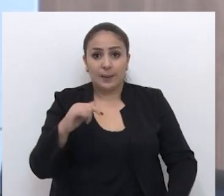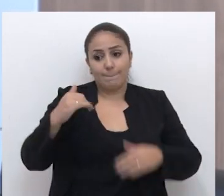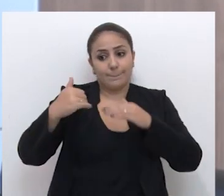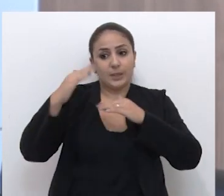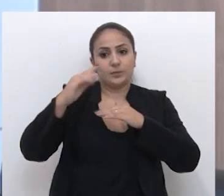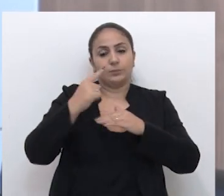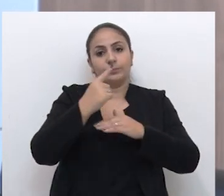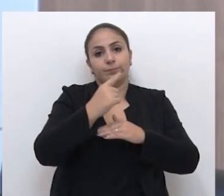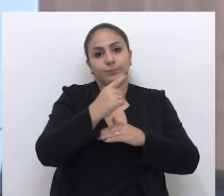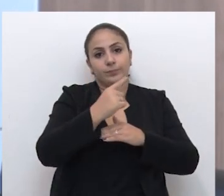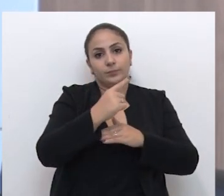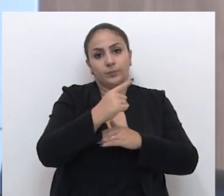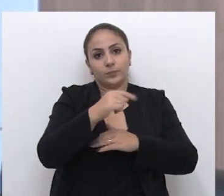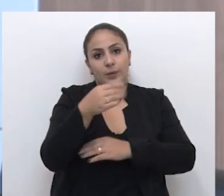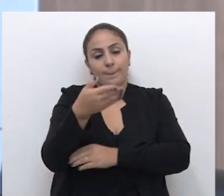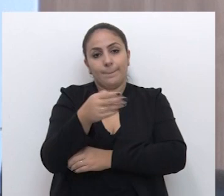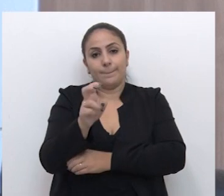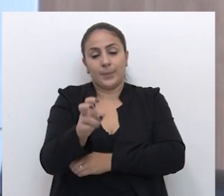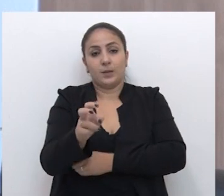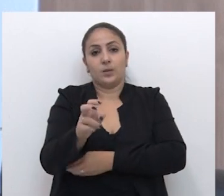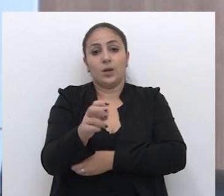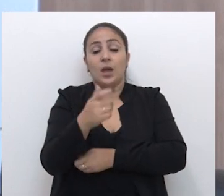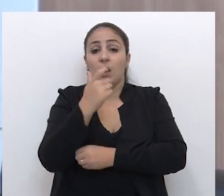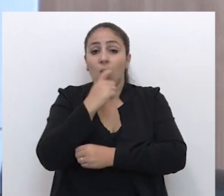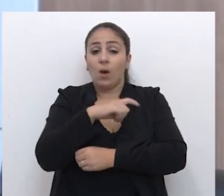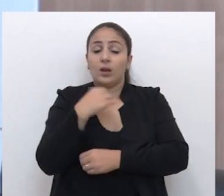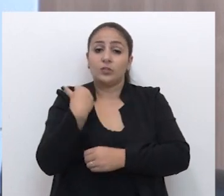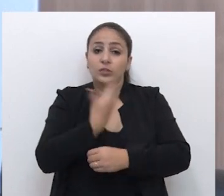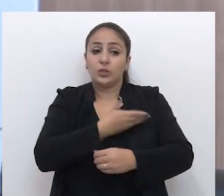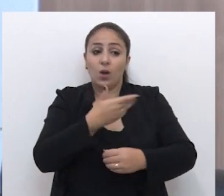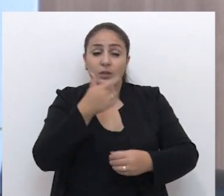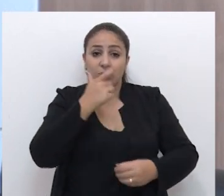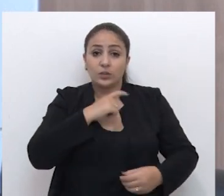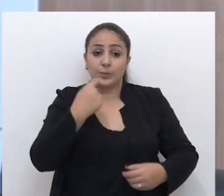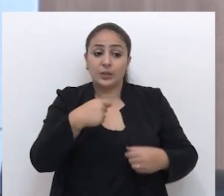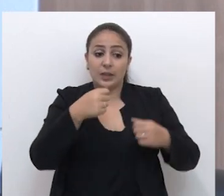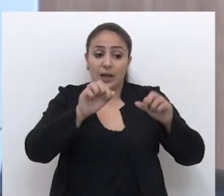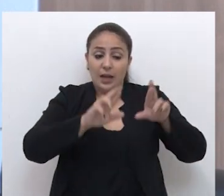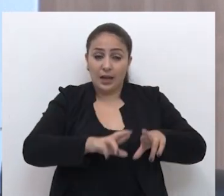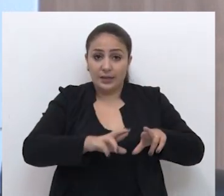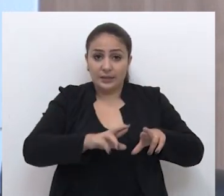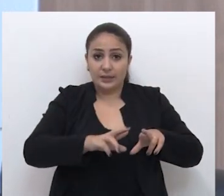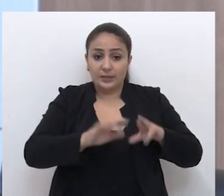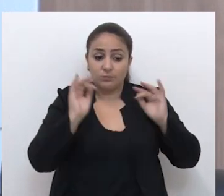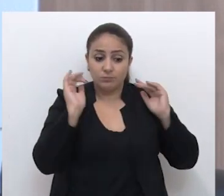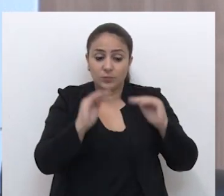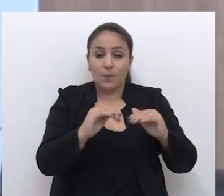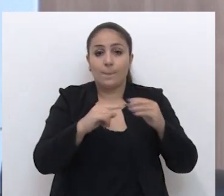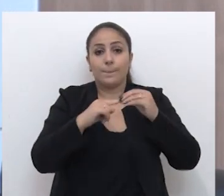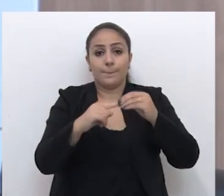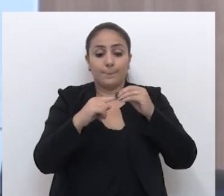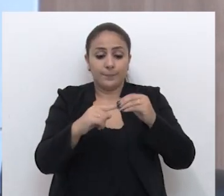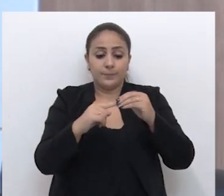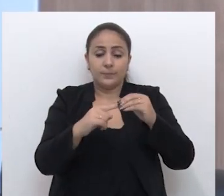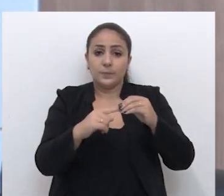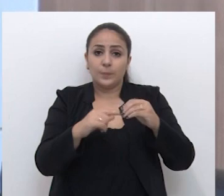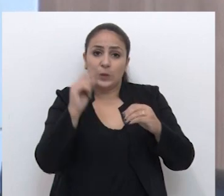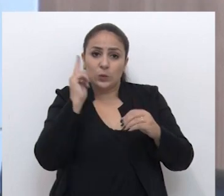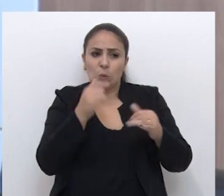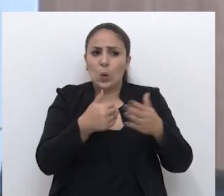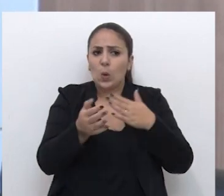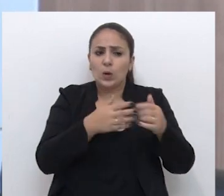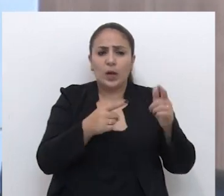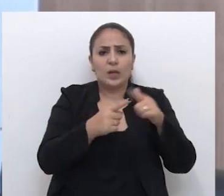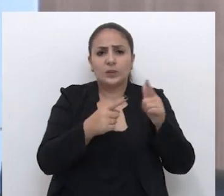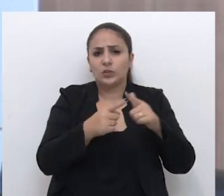critérios, Então, no nosso entendimento, ela deve entrar como zona de ocupação prioritária, né? Que vai para